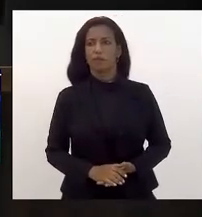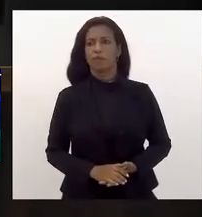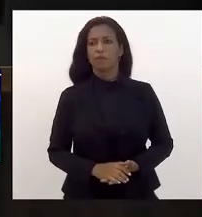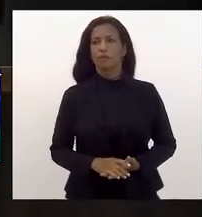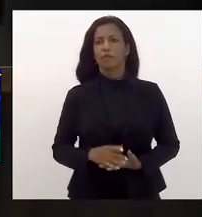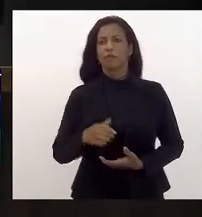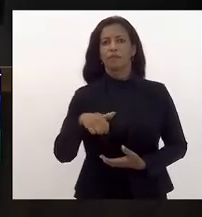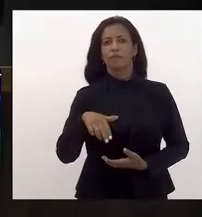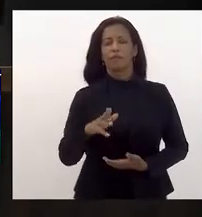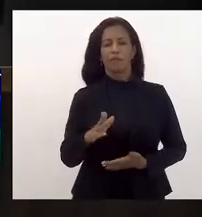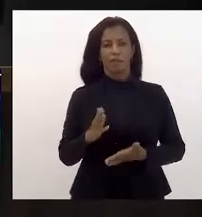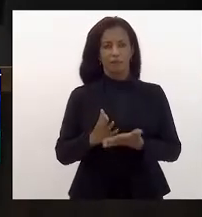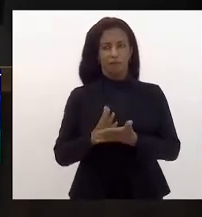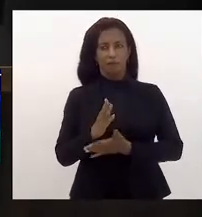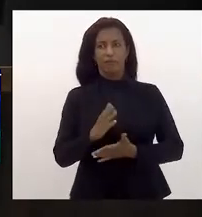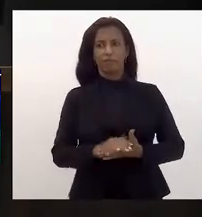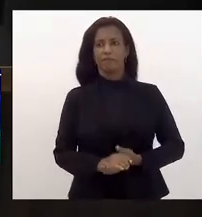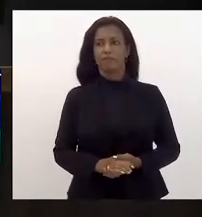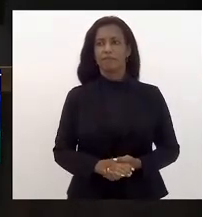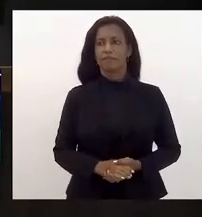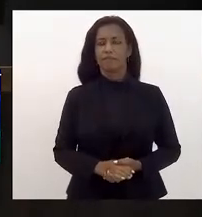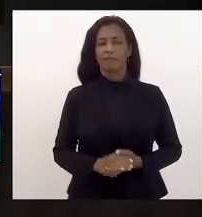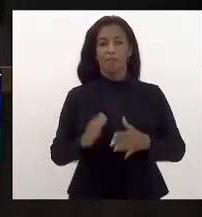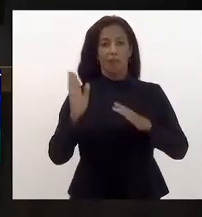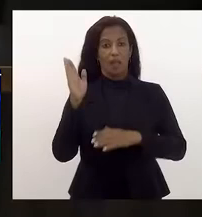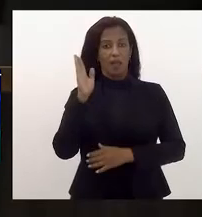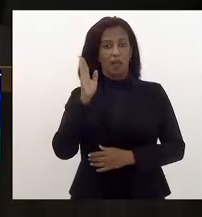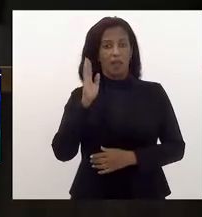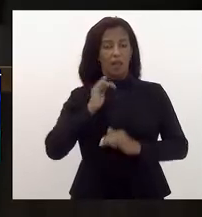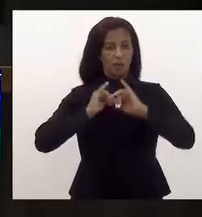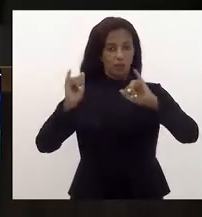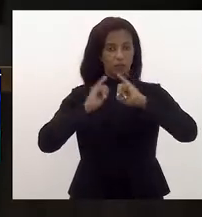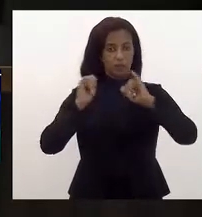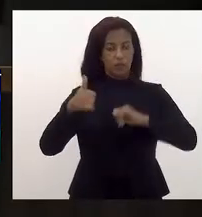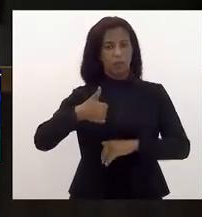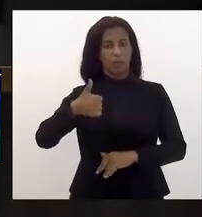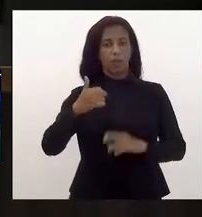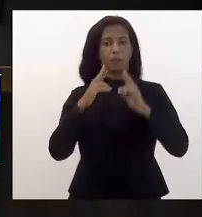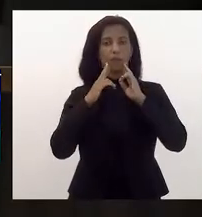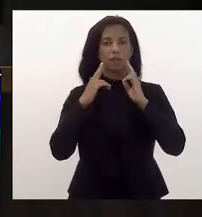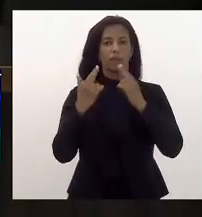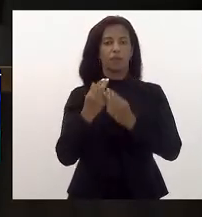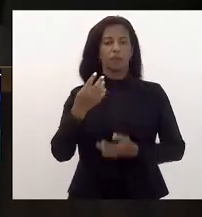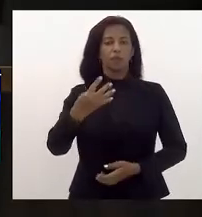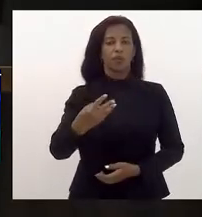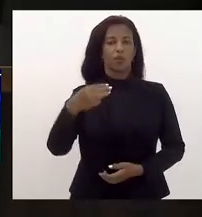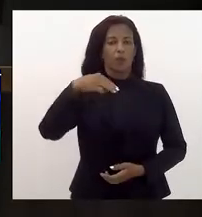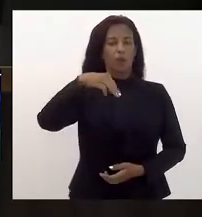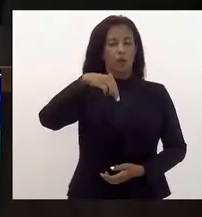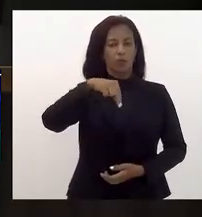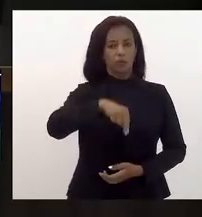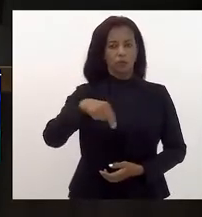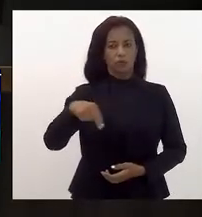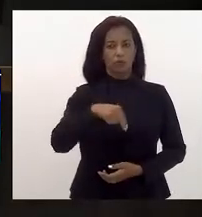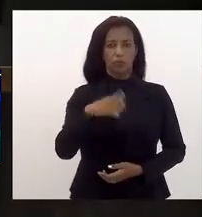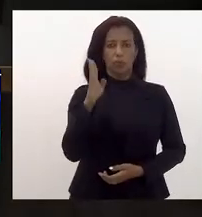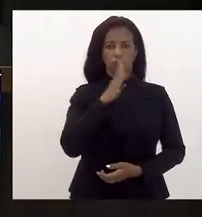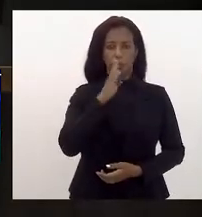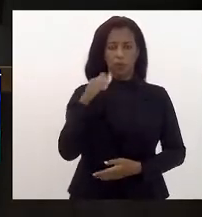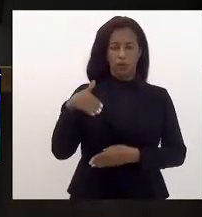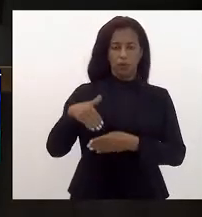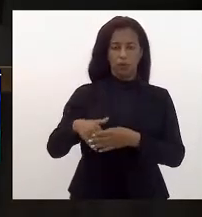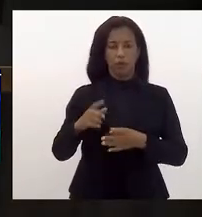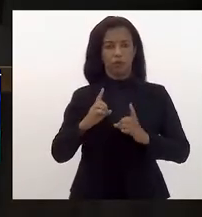Os senhores que aprovam, o ministro que estão aprovado. Anuncio a primeira sessão extraordinária do dia 4 de novembro de 2021. Em regime de urgência em